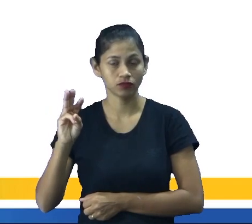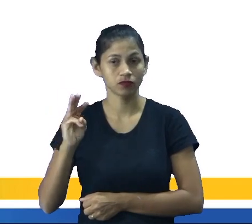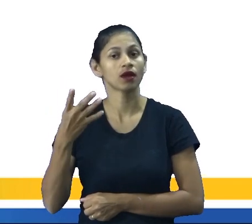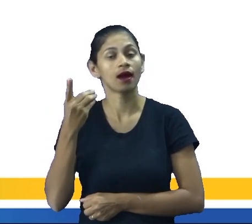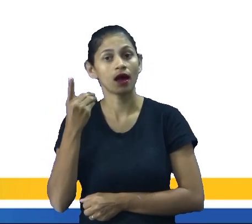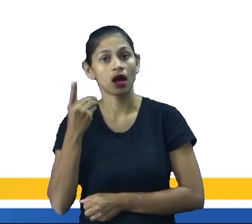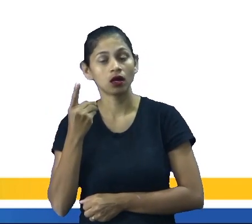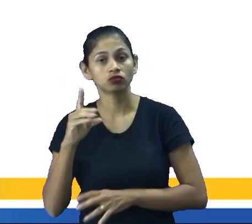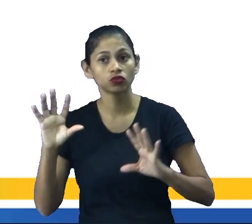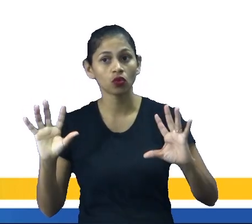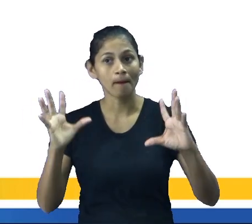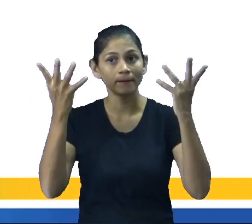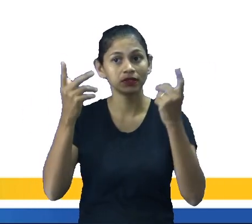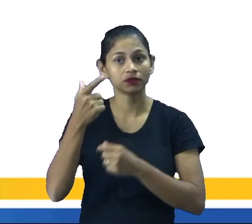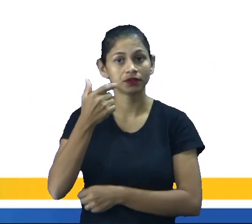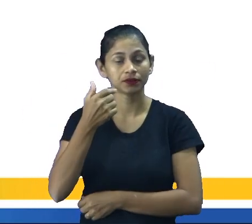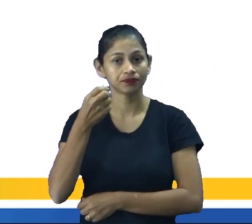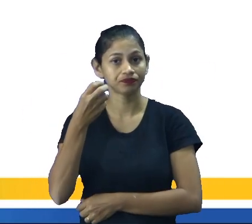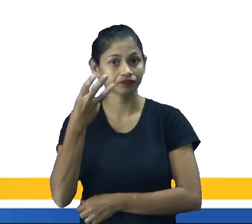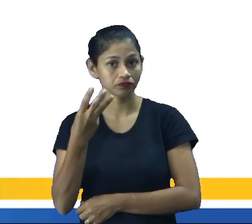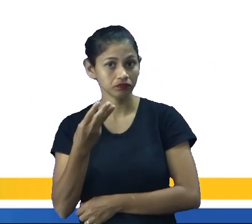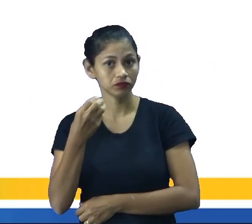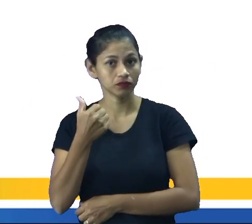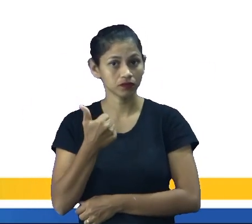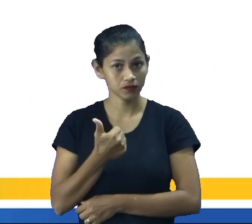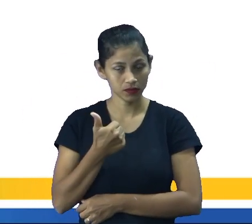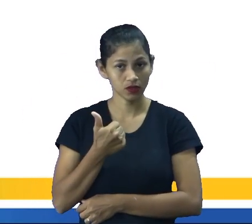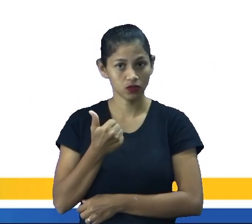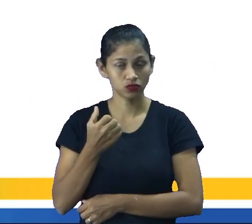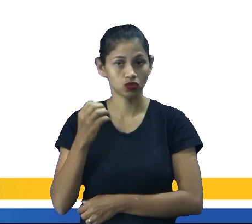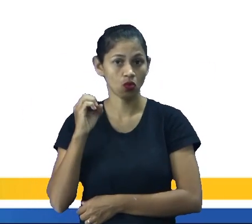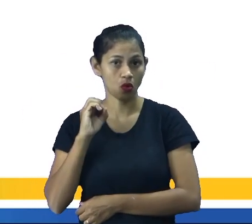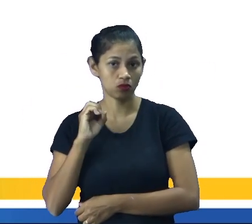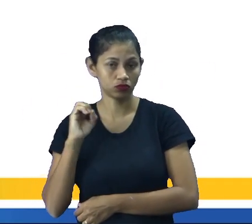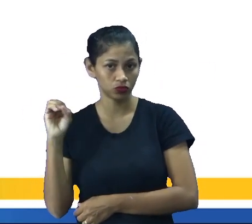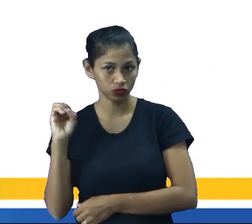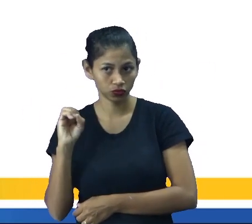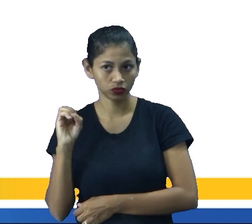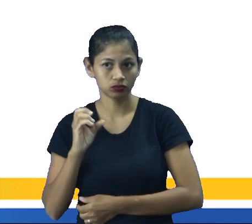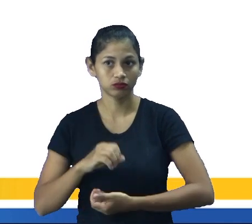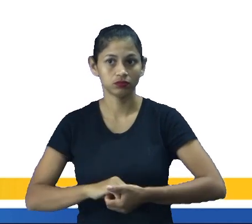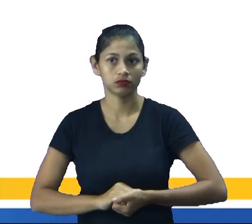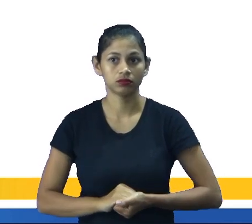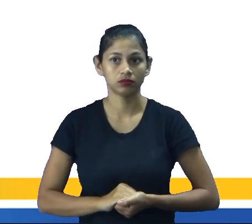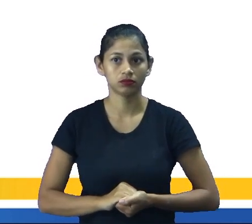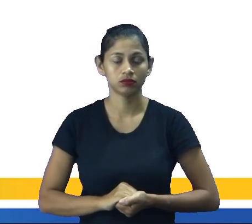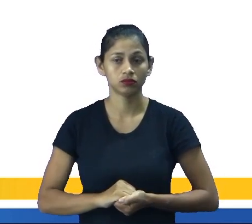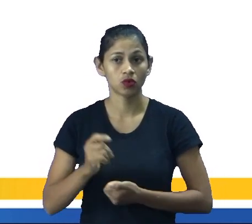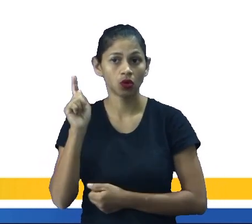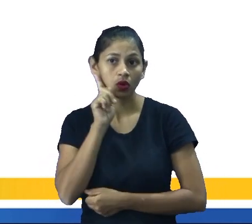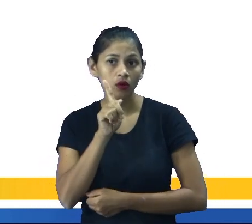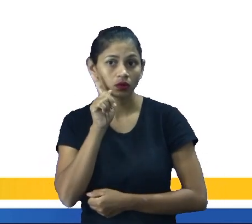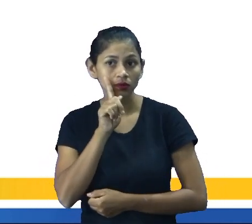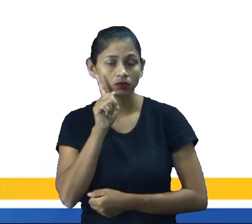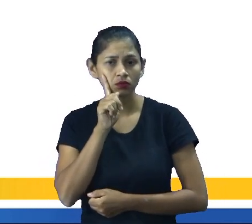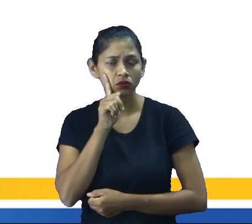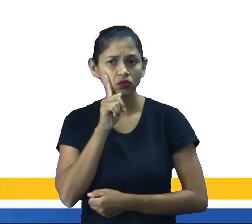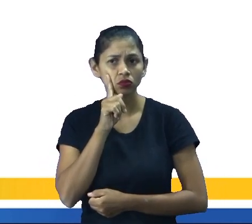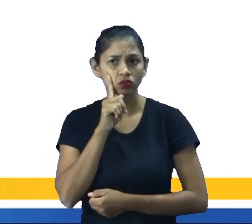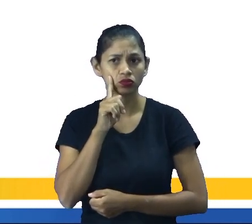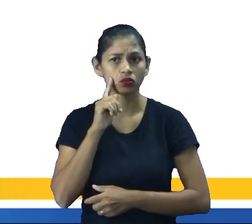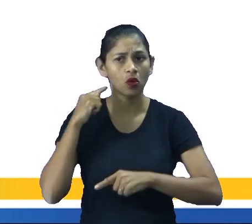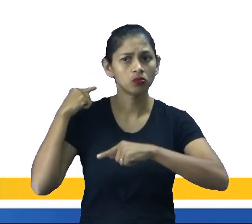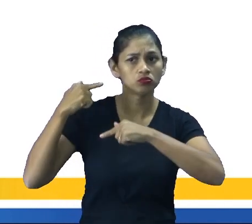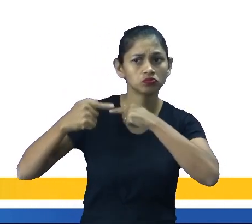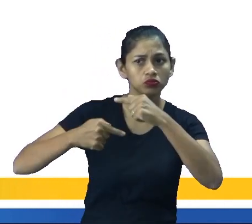de outubro, e a data em inglês é October 31st. Nos Estados Unidos, a tradição do